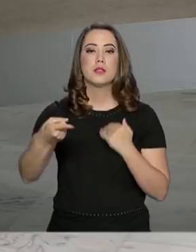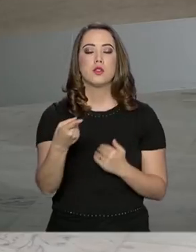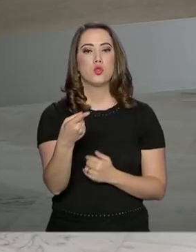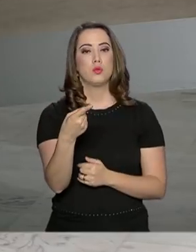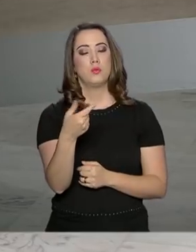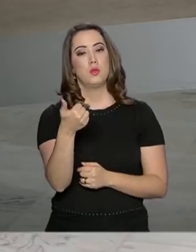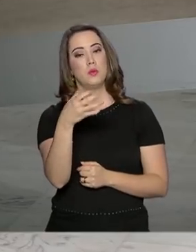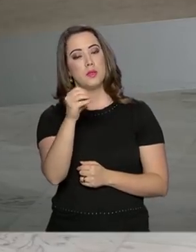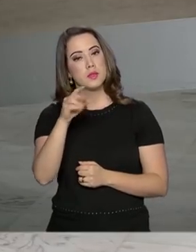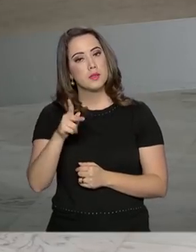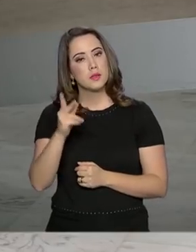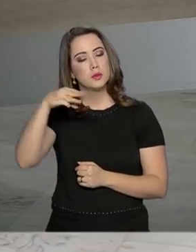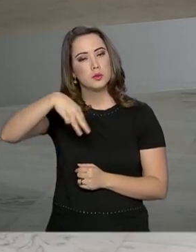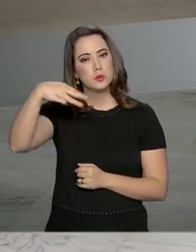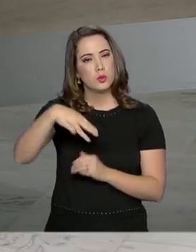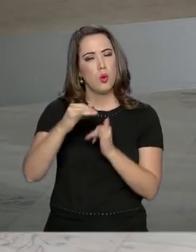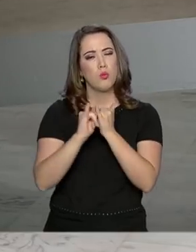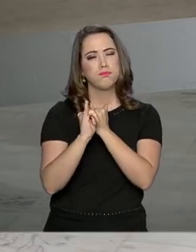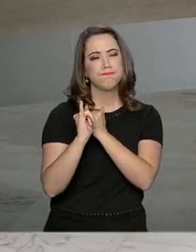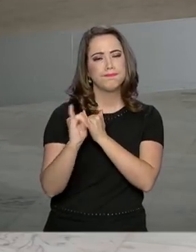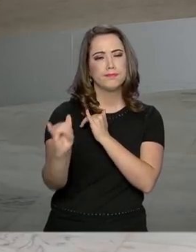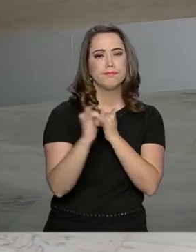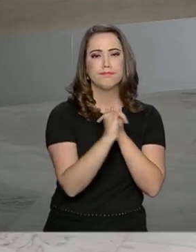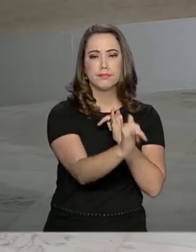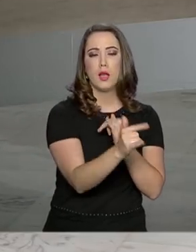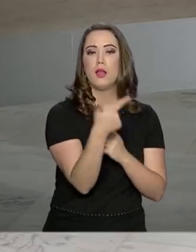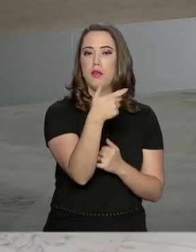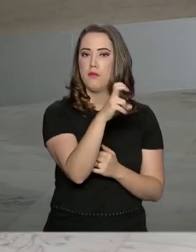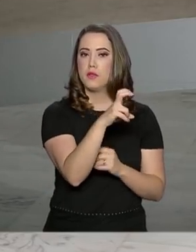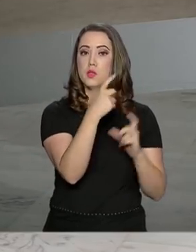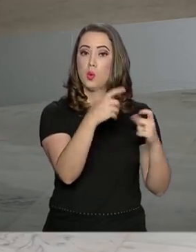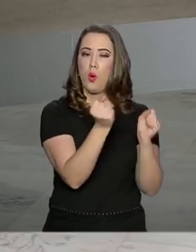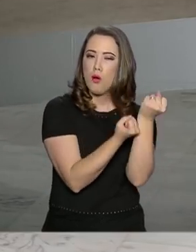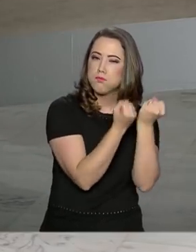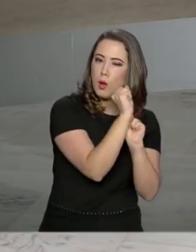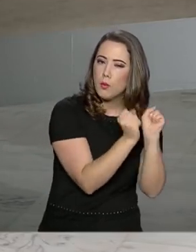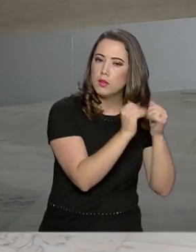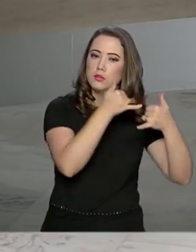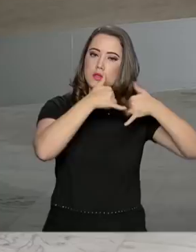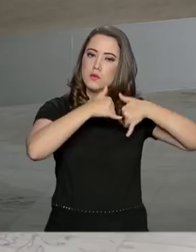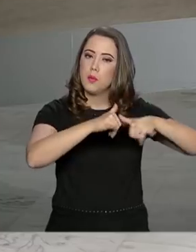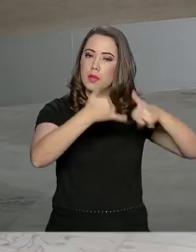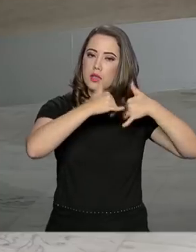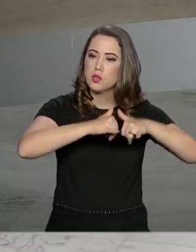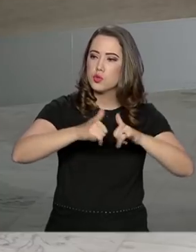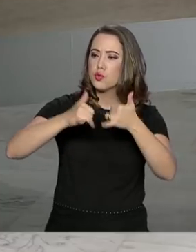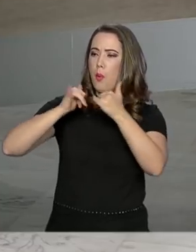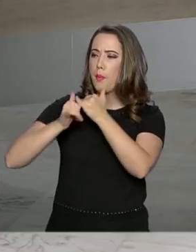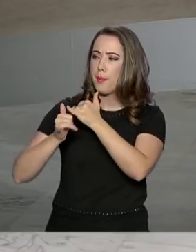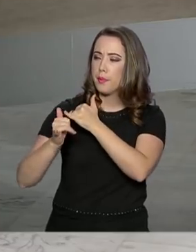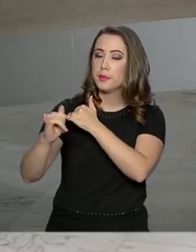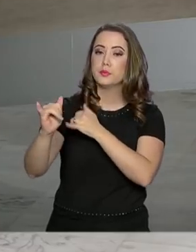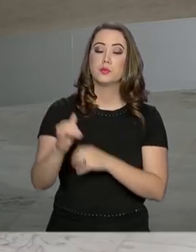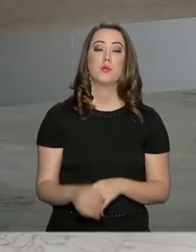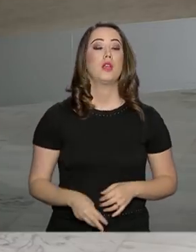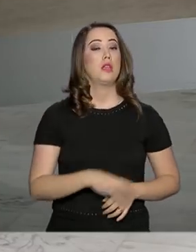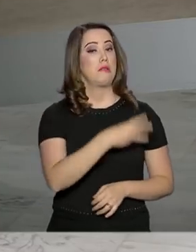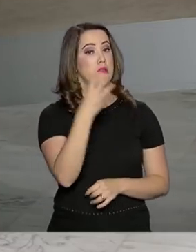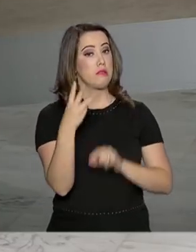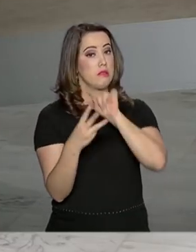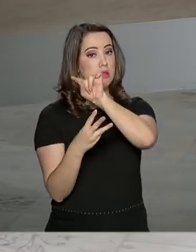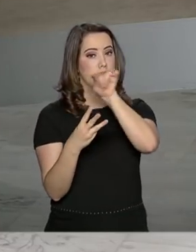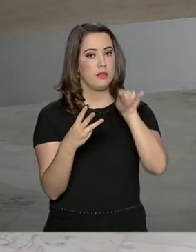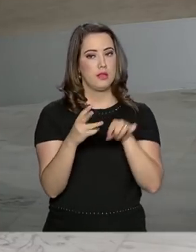quilômetros de extensão e 25 subestações. Os empreendimentos serão construídos em 13 estados. O